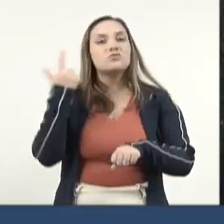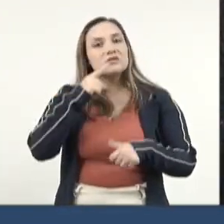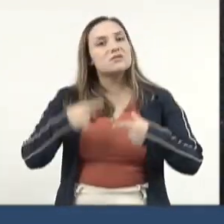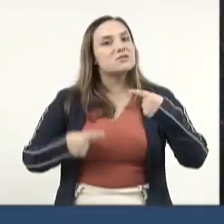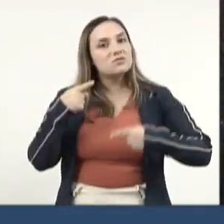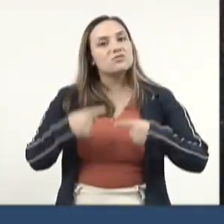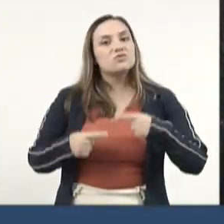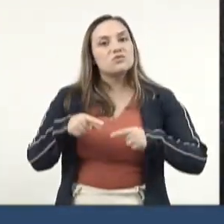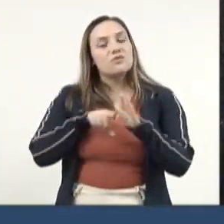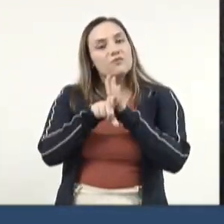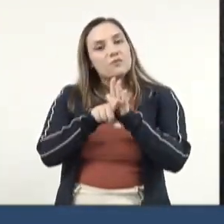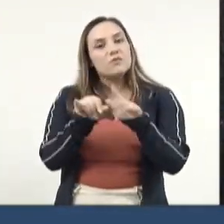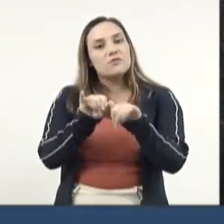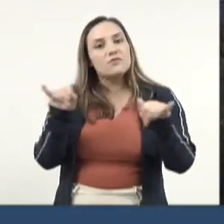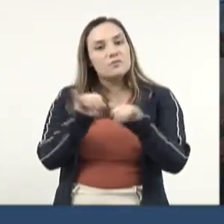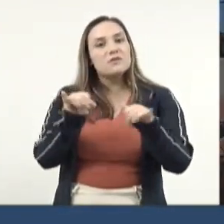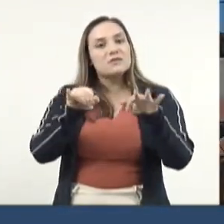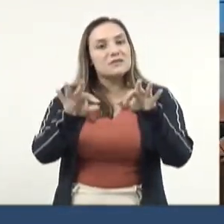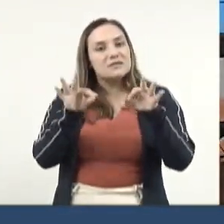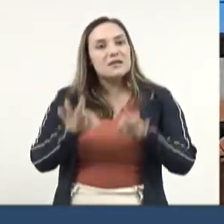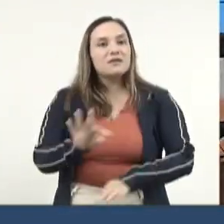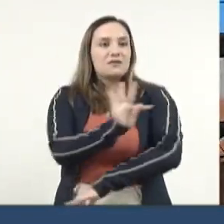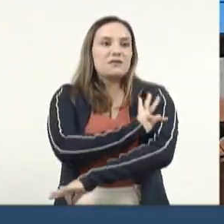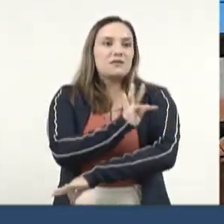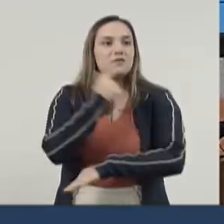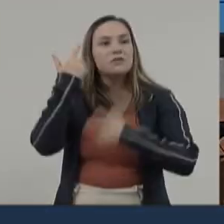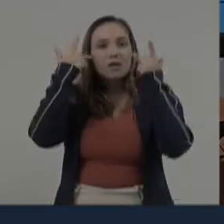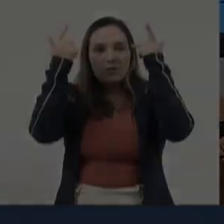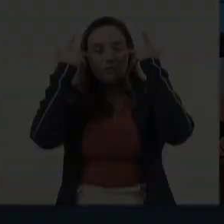tenha dados técnicos e essa casa possa discutir com mais tranquilidade. Muito obrigado.